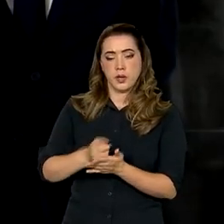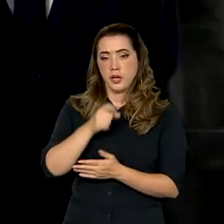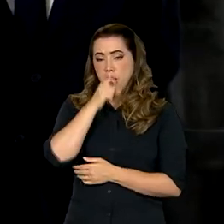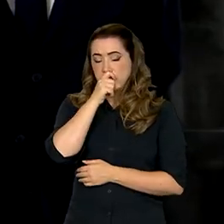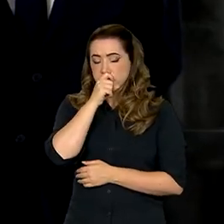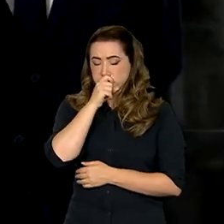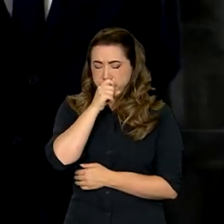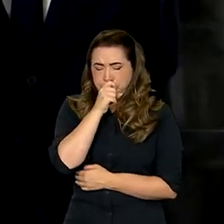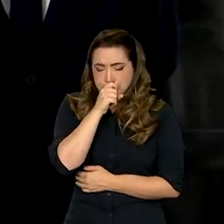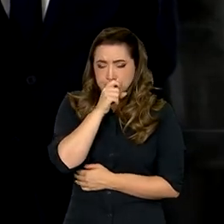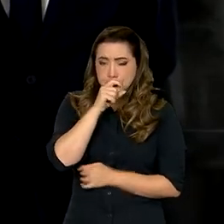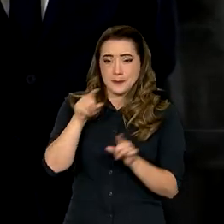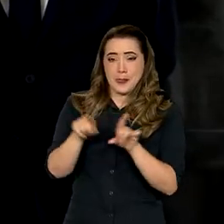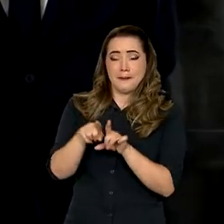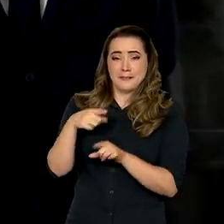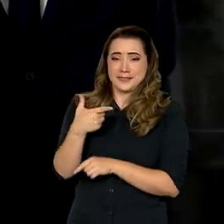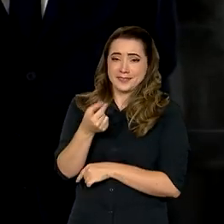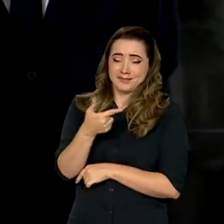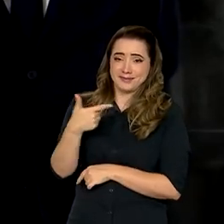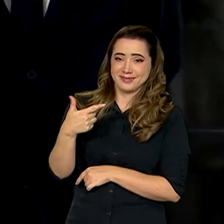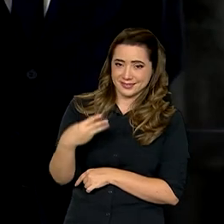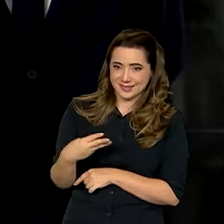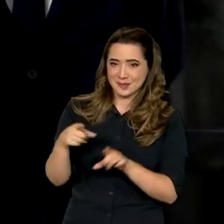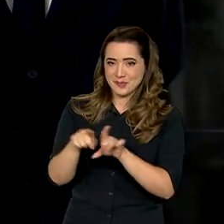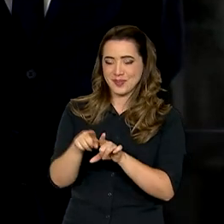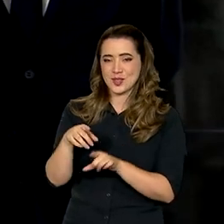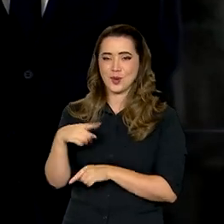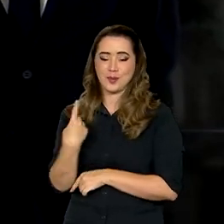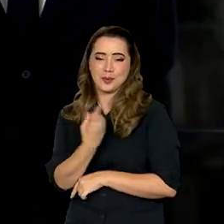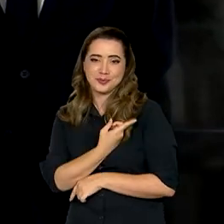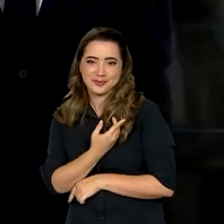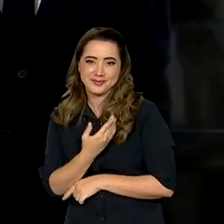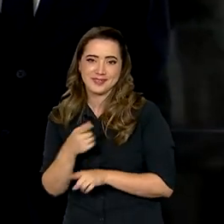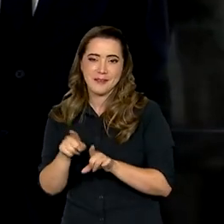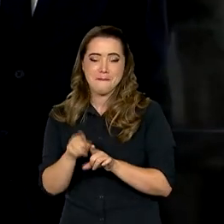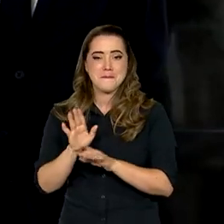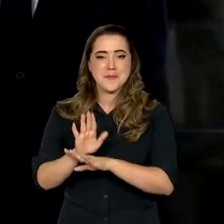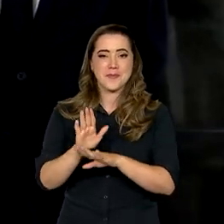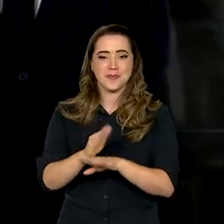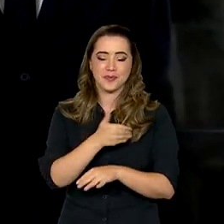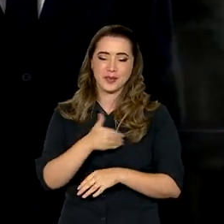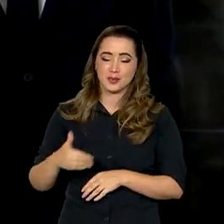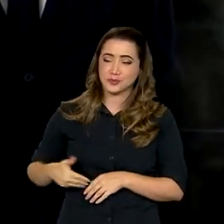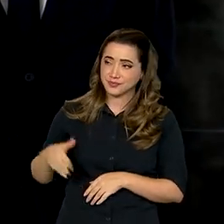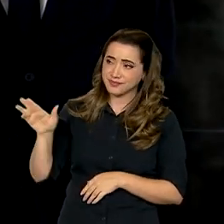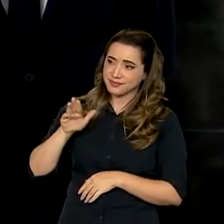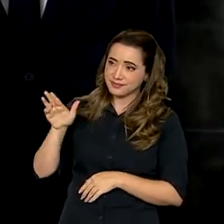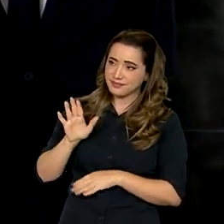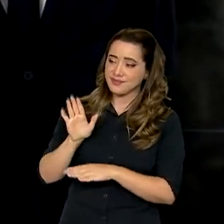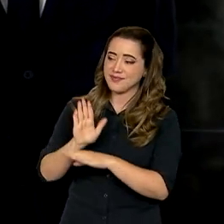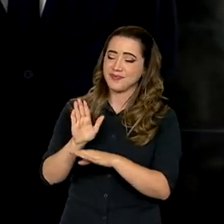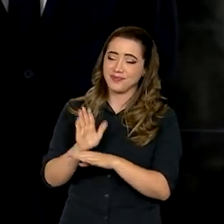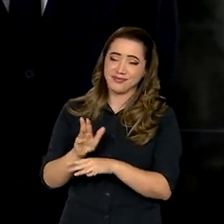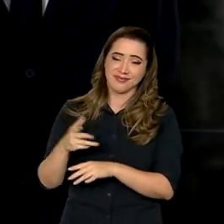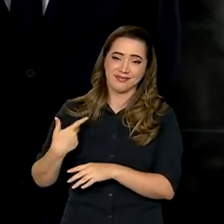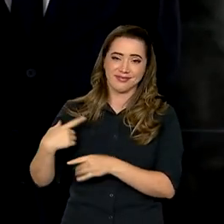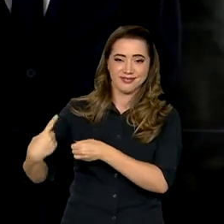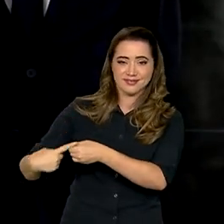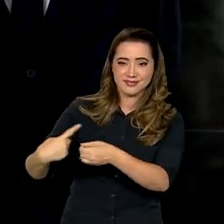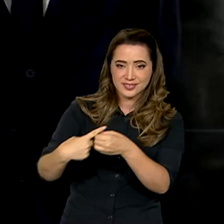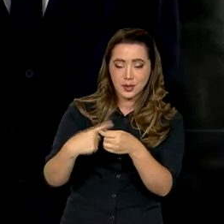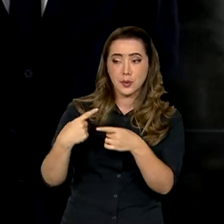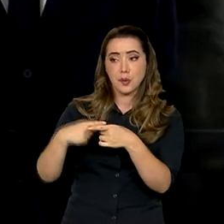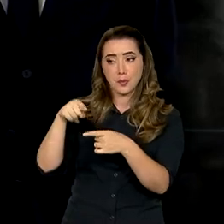ainda em 2023, a ajuda do governo Lula, do governo federal aos municípios, a queda de arrecadação dos